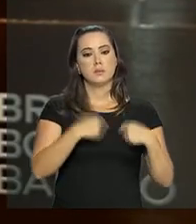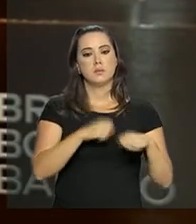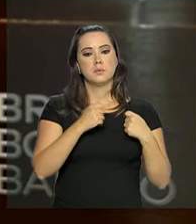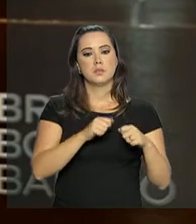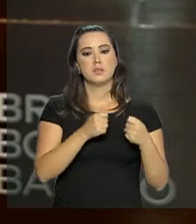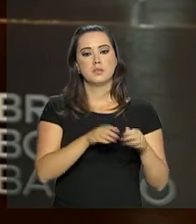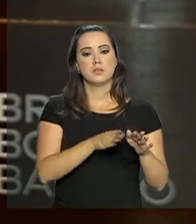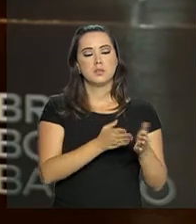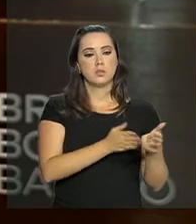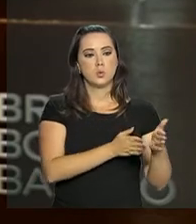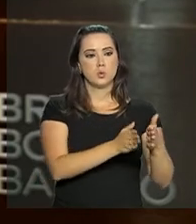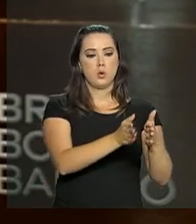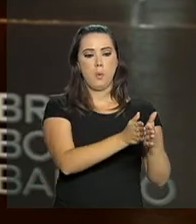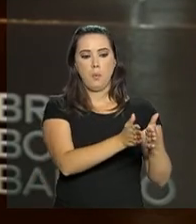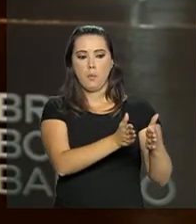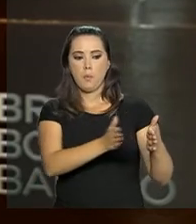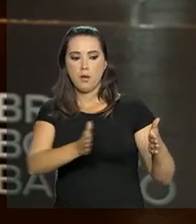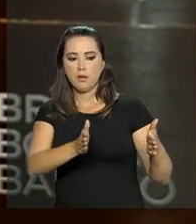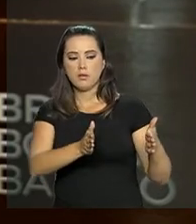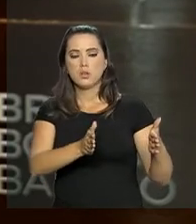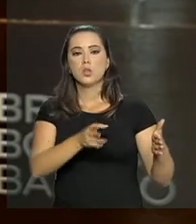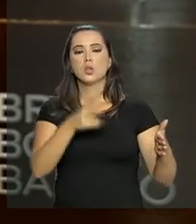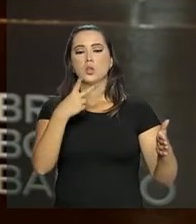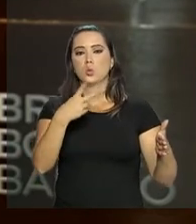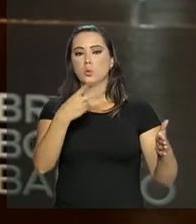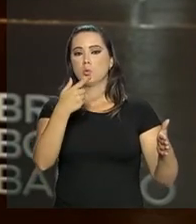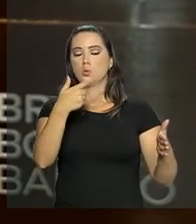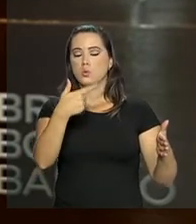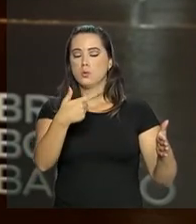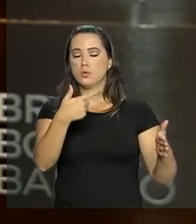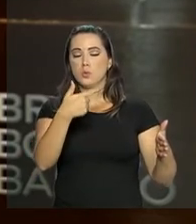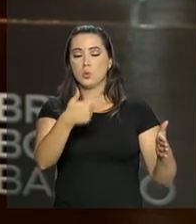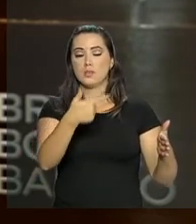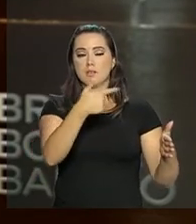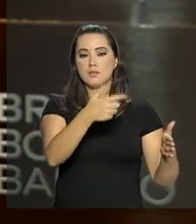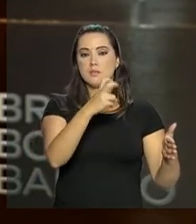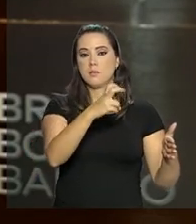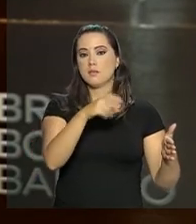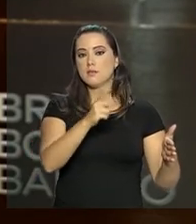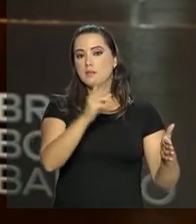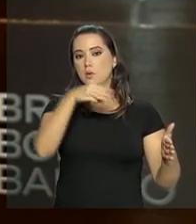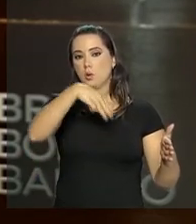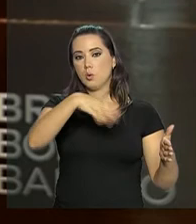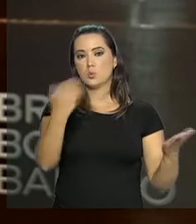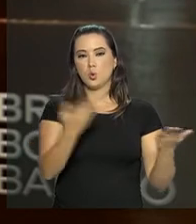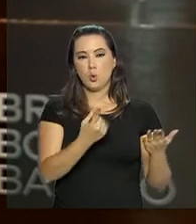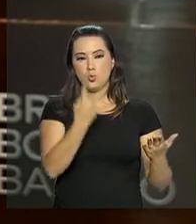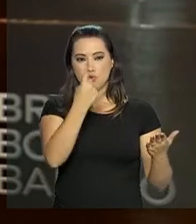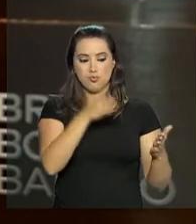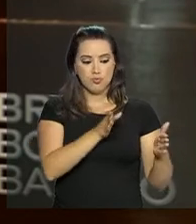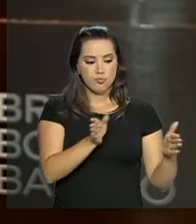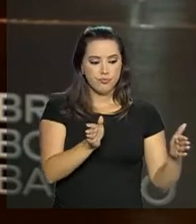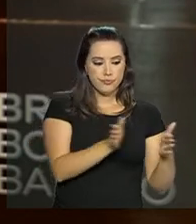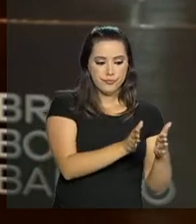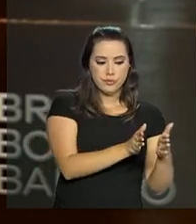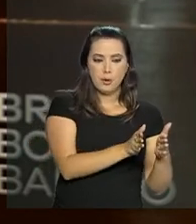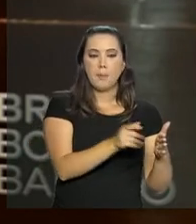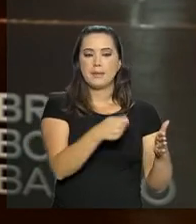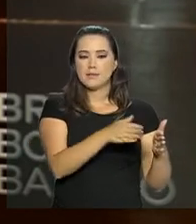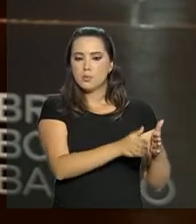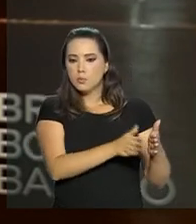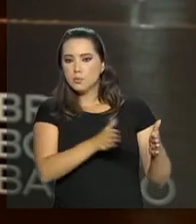duplicar um trecho de 225 quilômetros, que hoje é de pista simples. A rodovia de integração do Sul